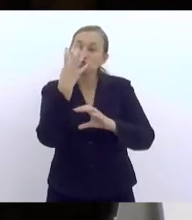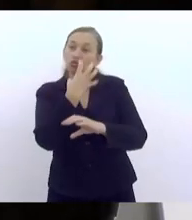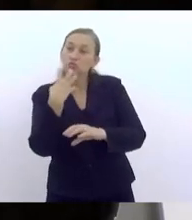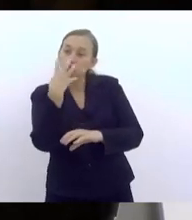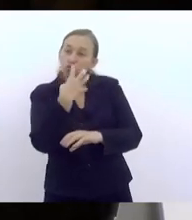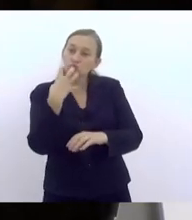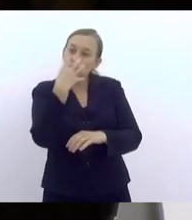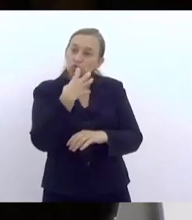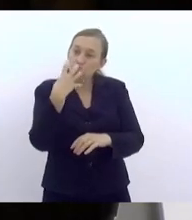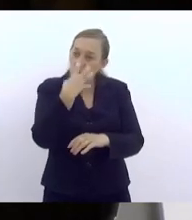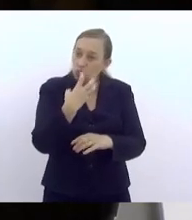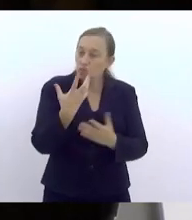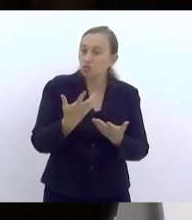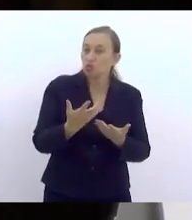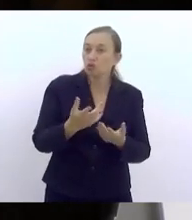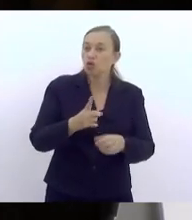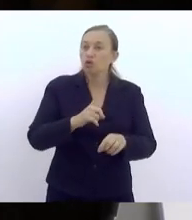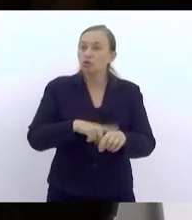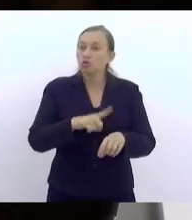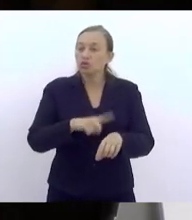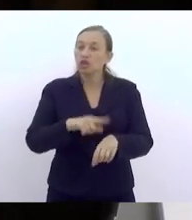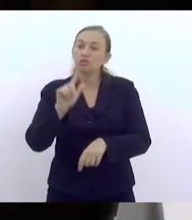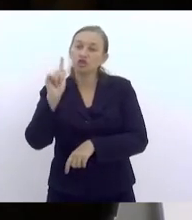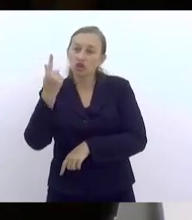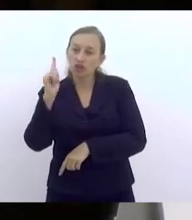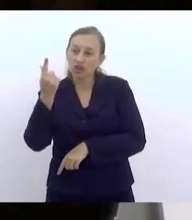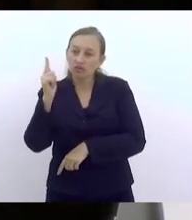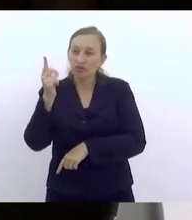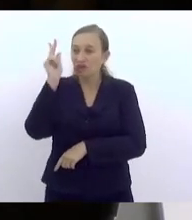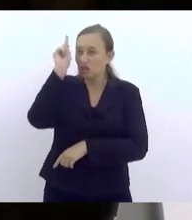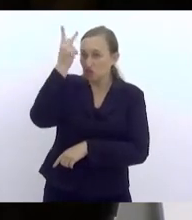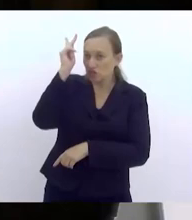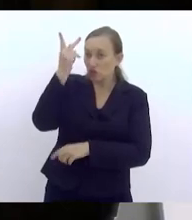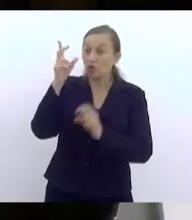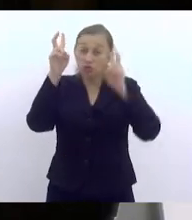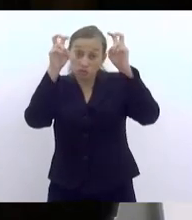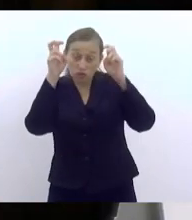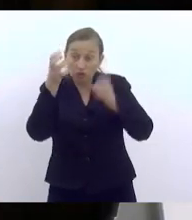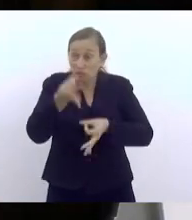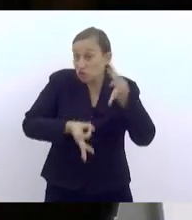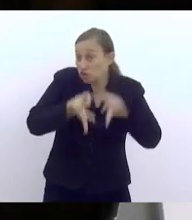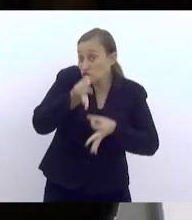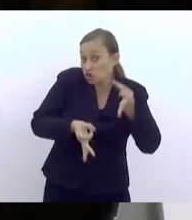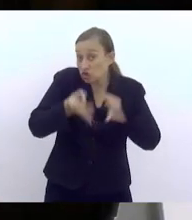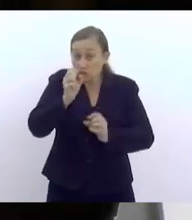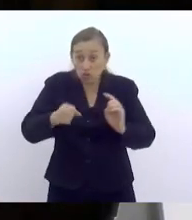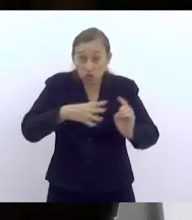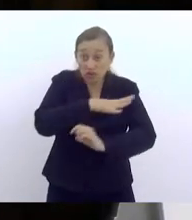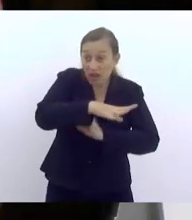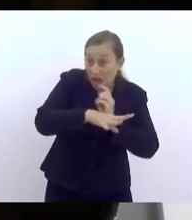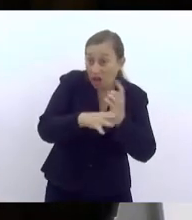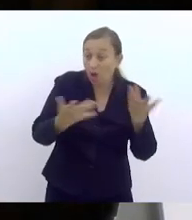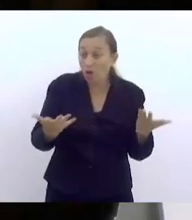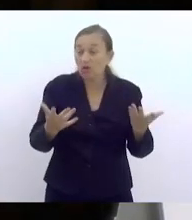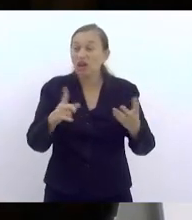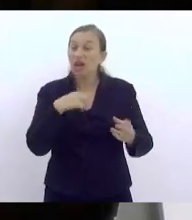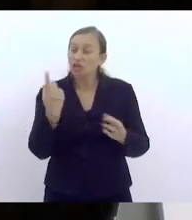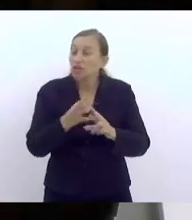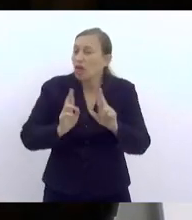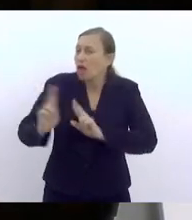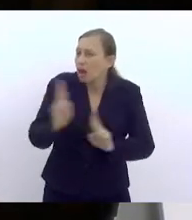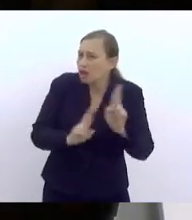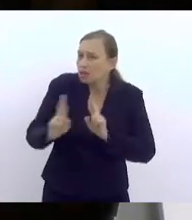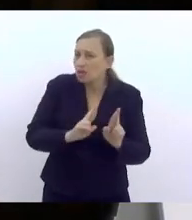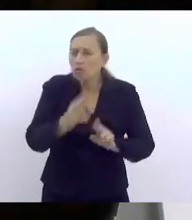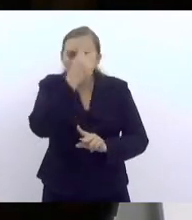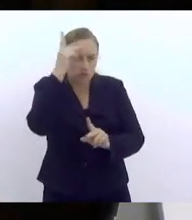de os tempos de geografia e história que abordam temas sobre justiça social, sobre a nossa relação com